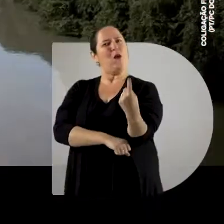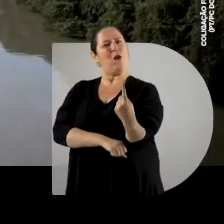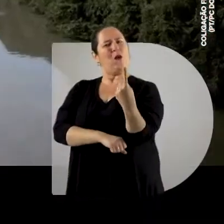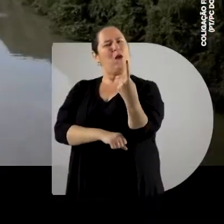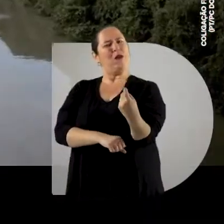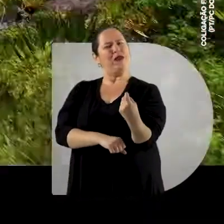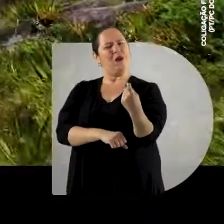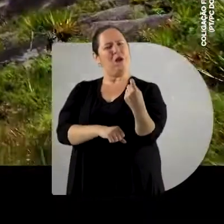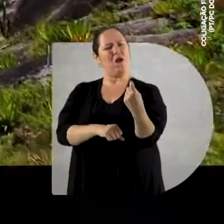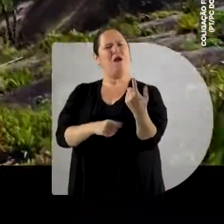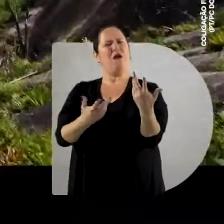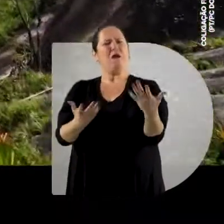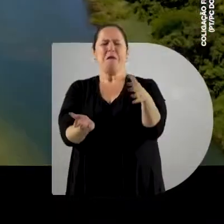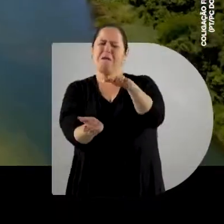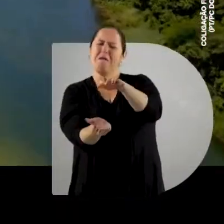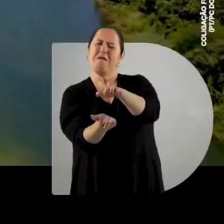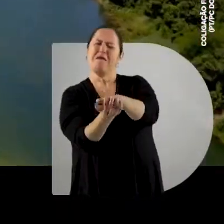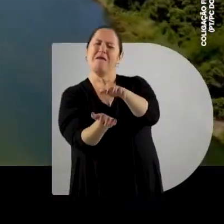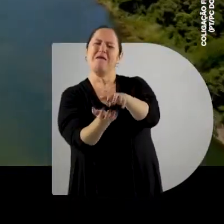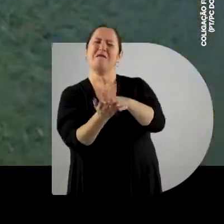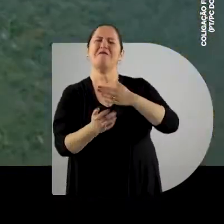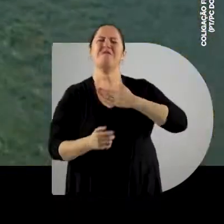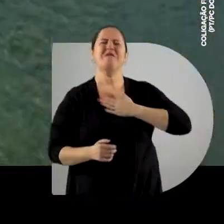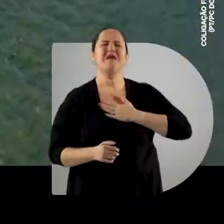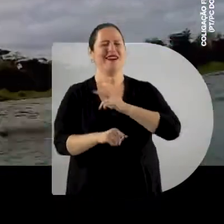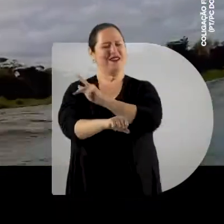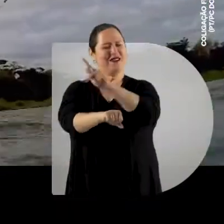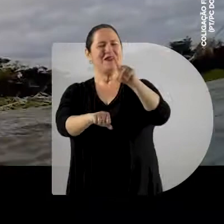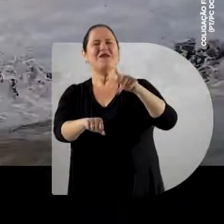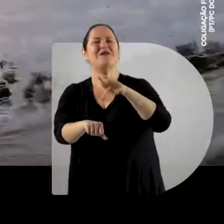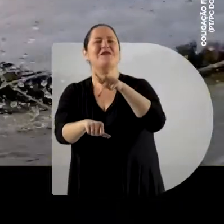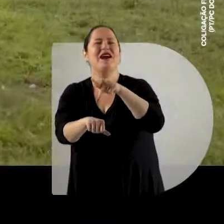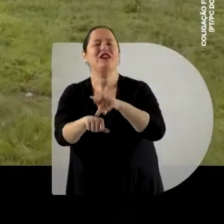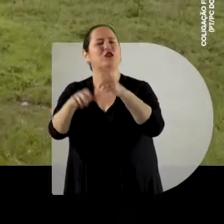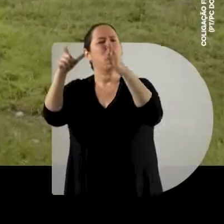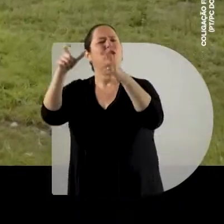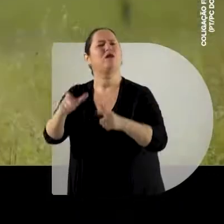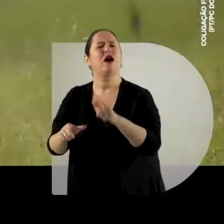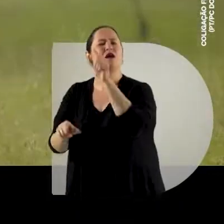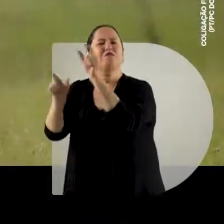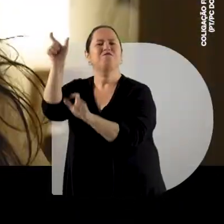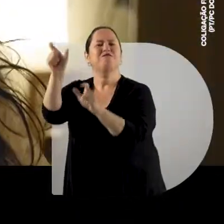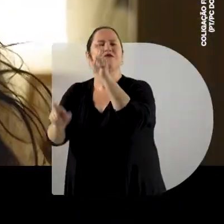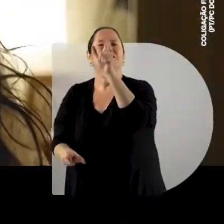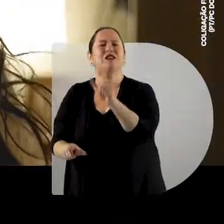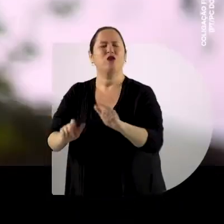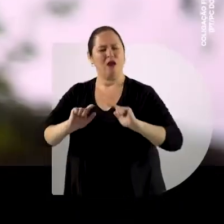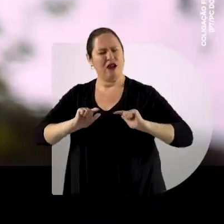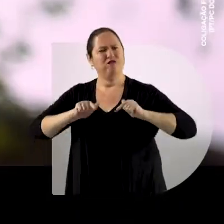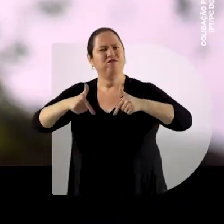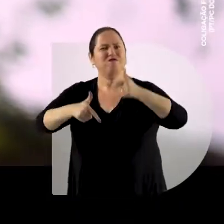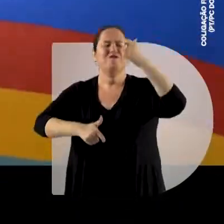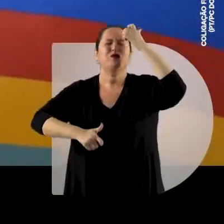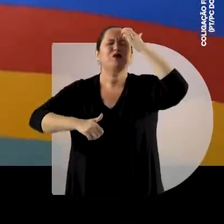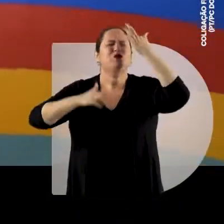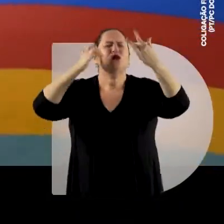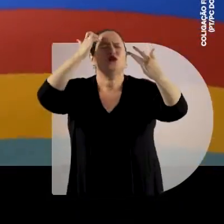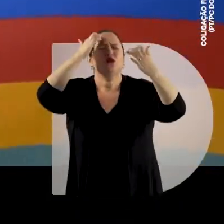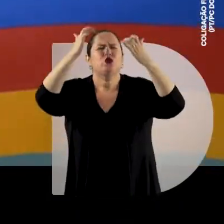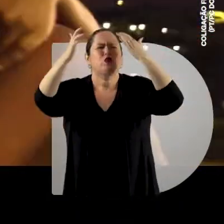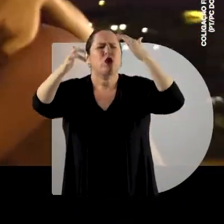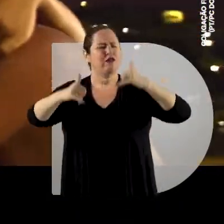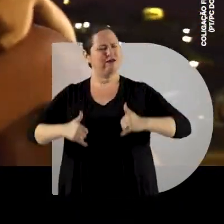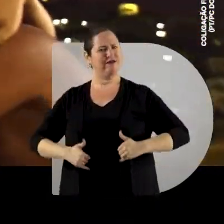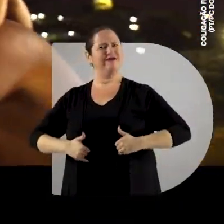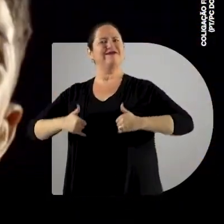se fez nação Pernambuco Meu país Um lugar feito de pessoas, lutas e sonhos Cheio de